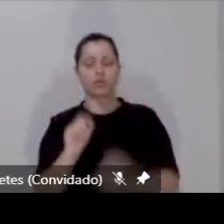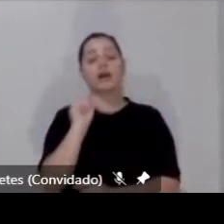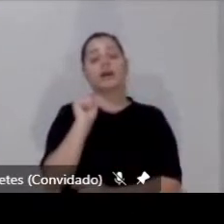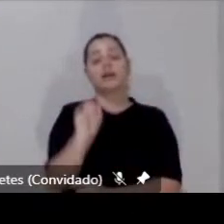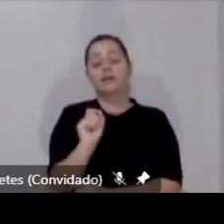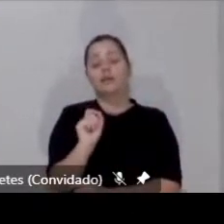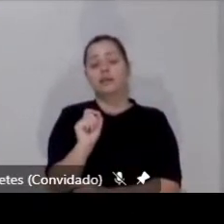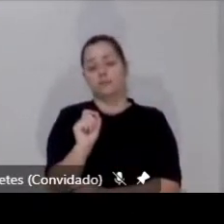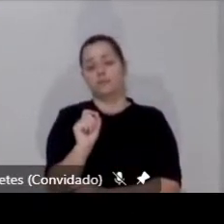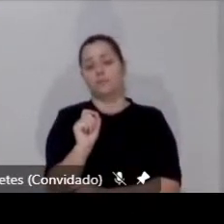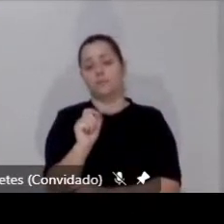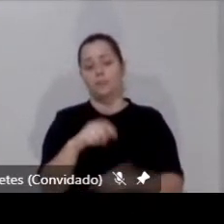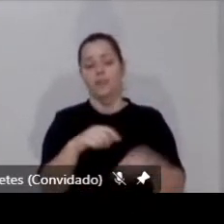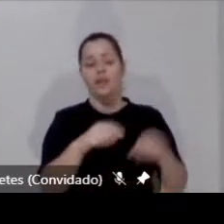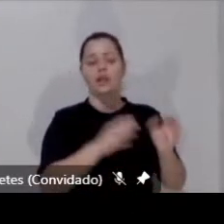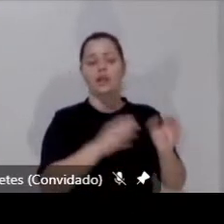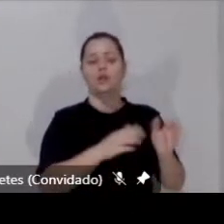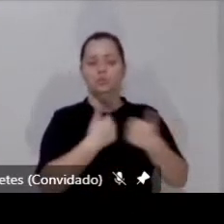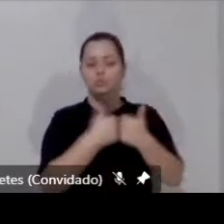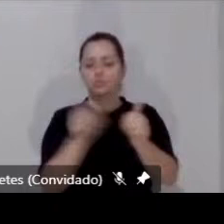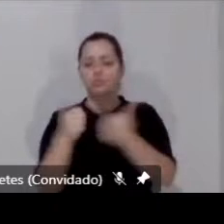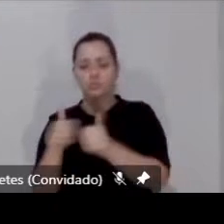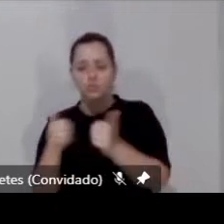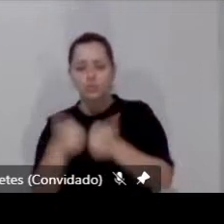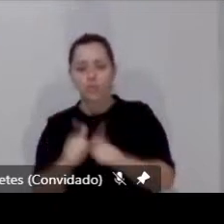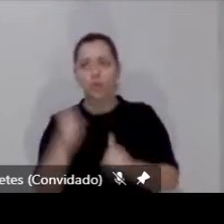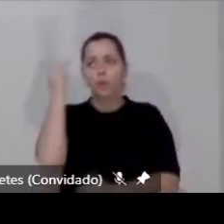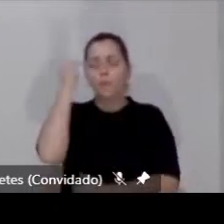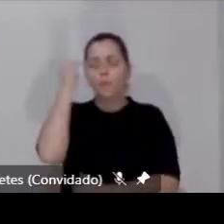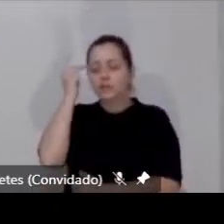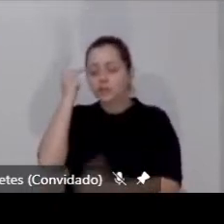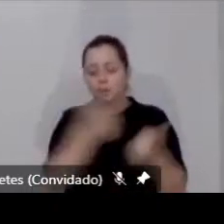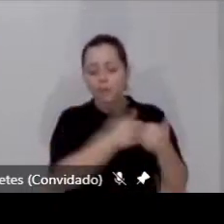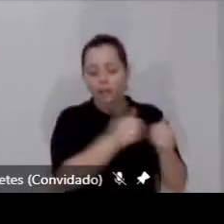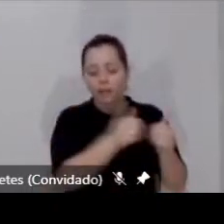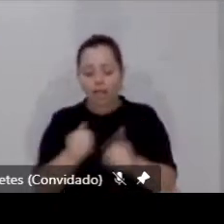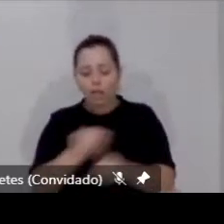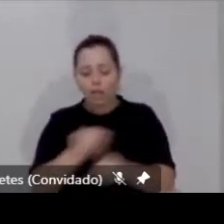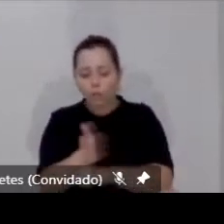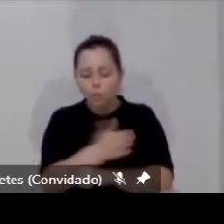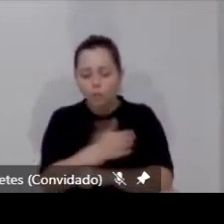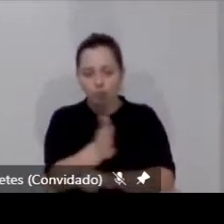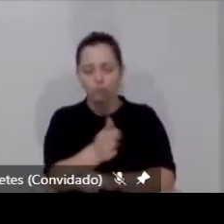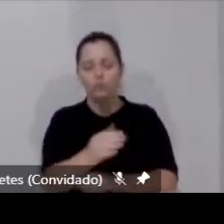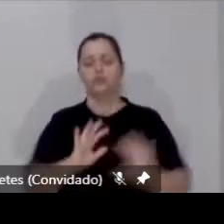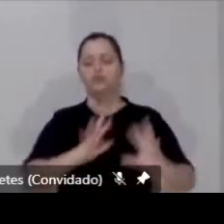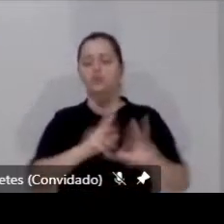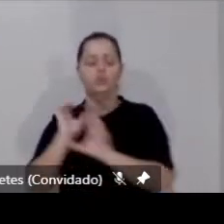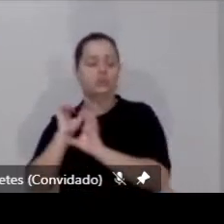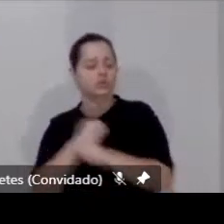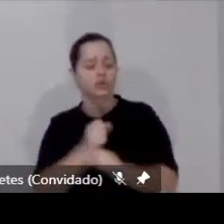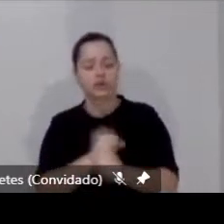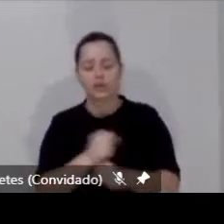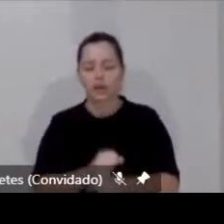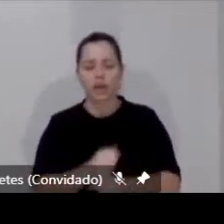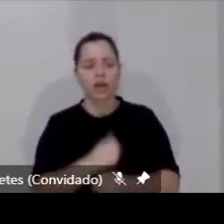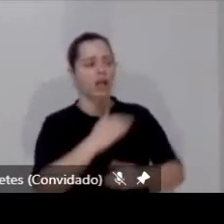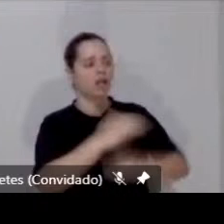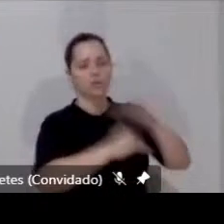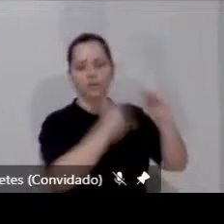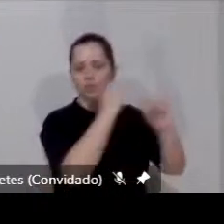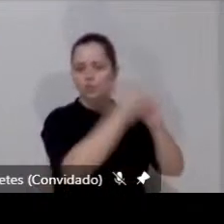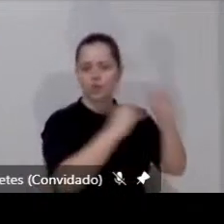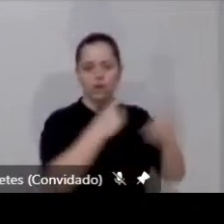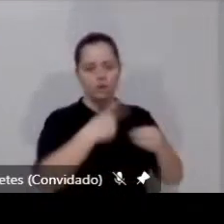campo do transporte, do planejamento, do transporte, da engenharia, do planejamento urbano,